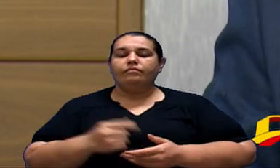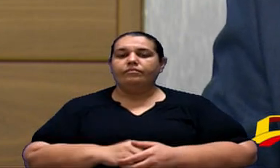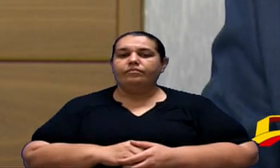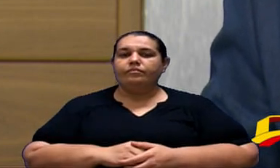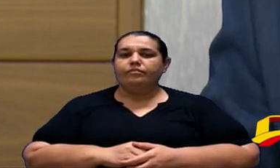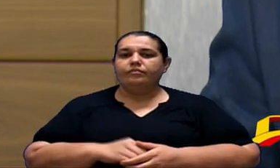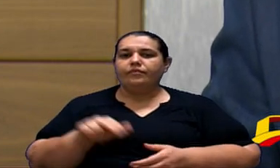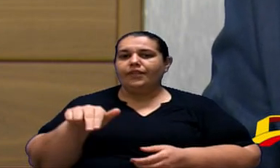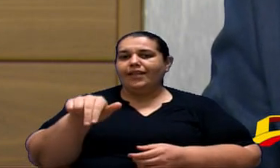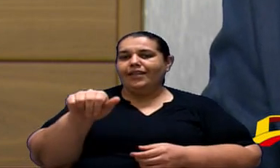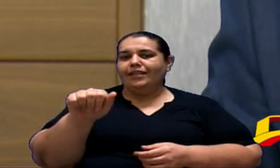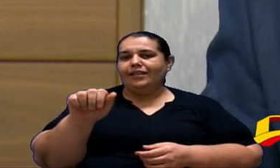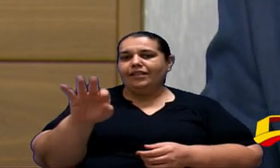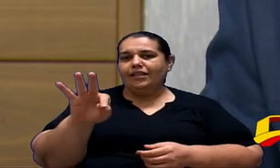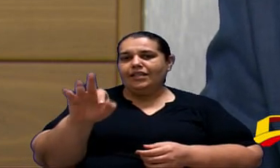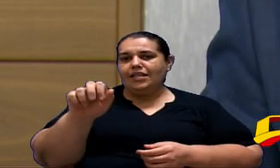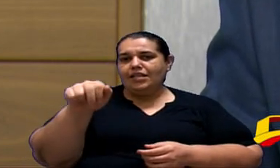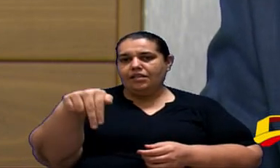Natan